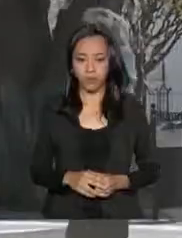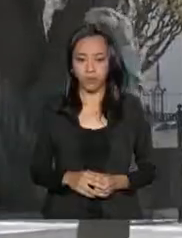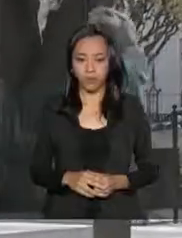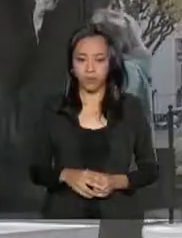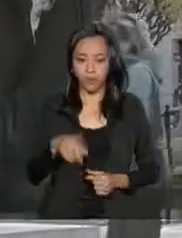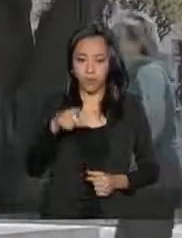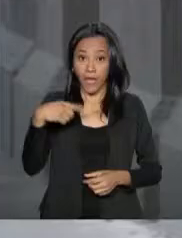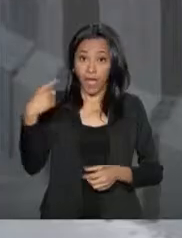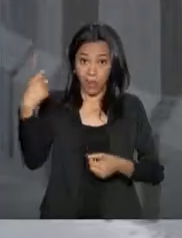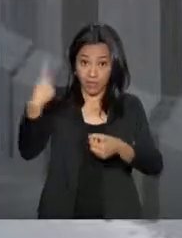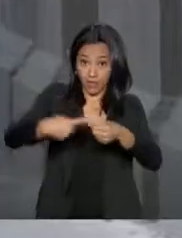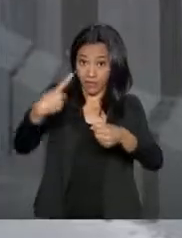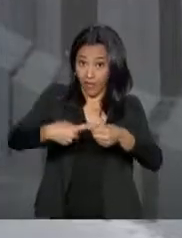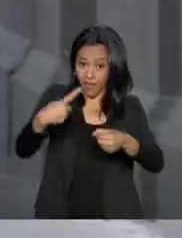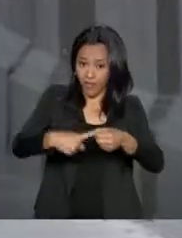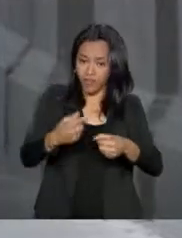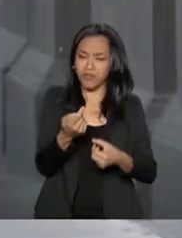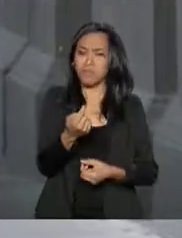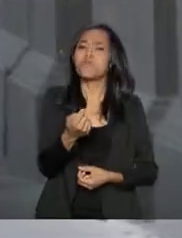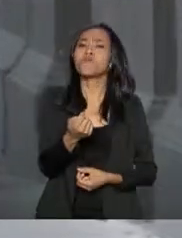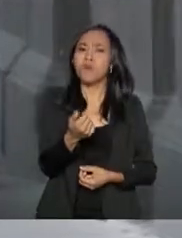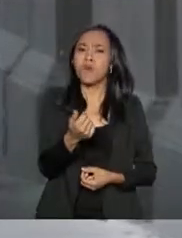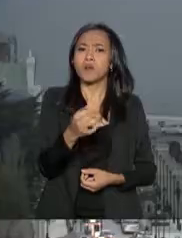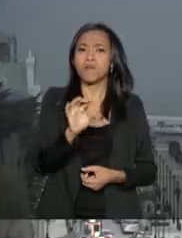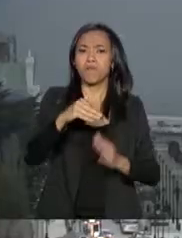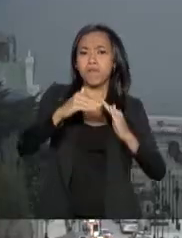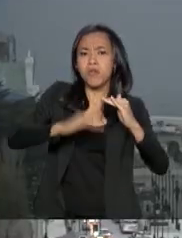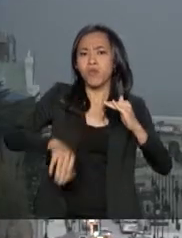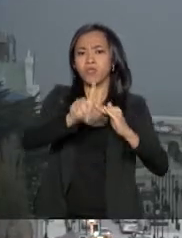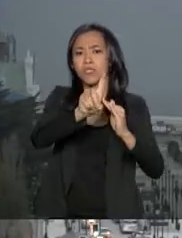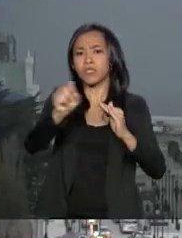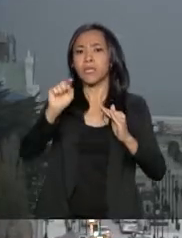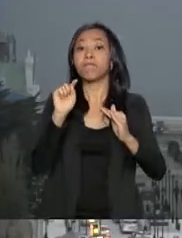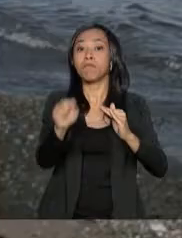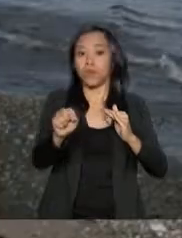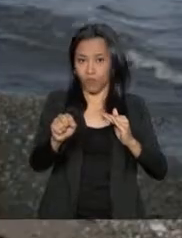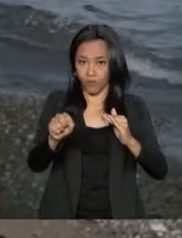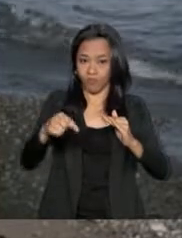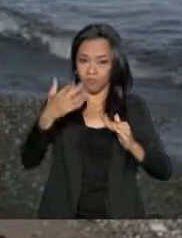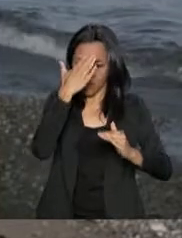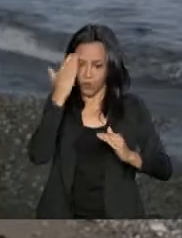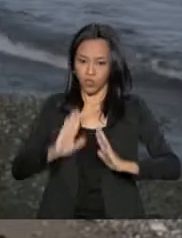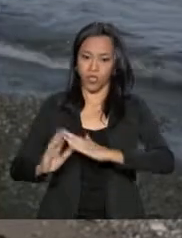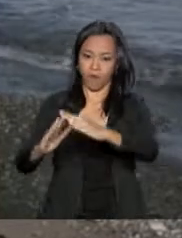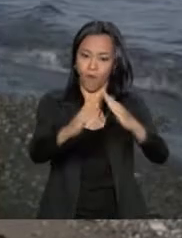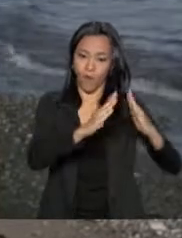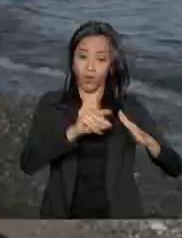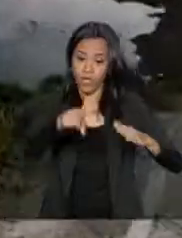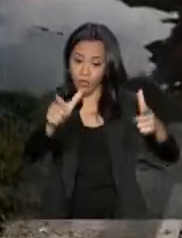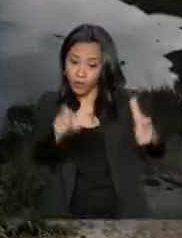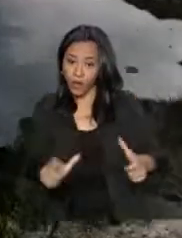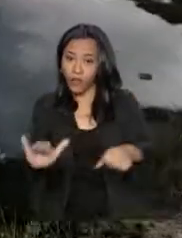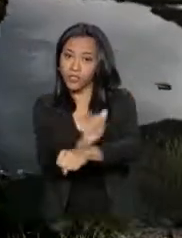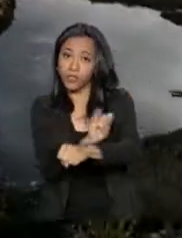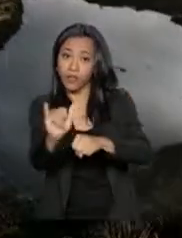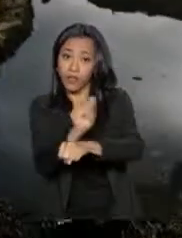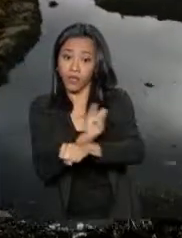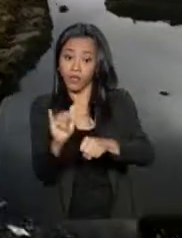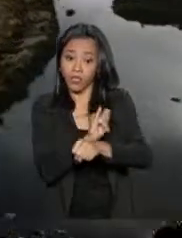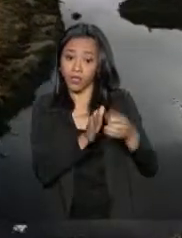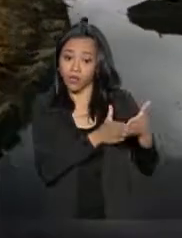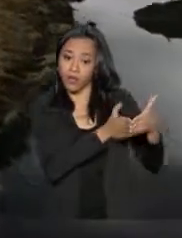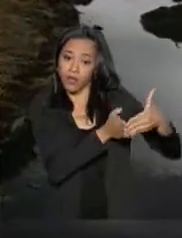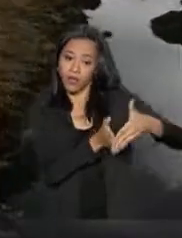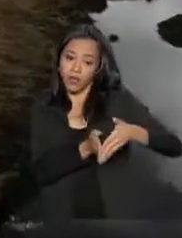Cidade média, pouco mais de 100 mil habitantes, Porto Grande, localização estratégica, as margens do